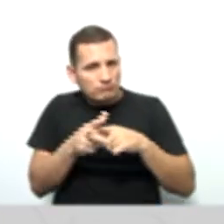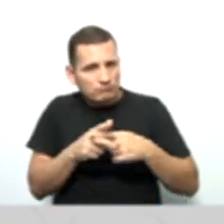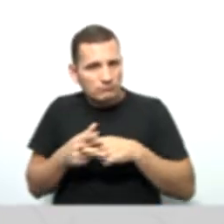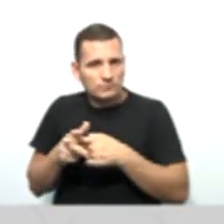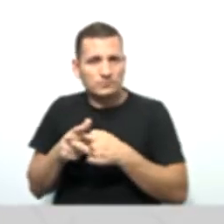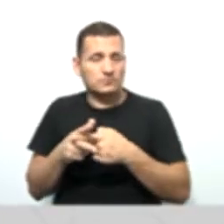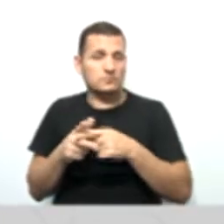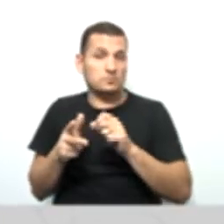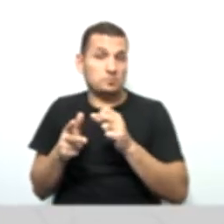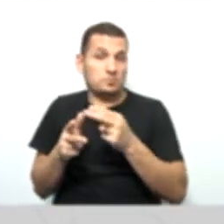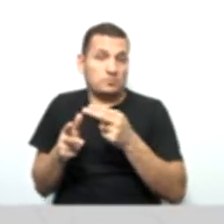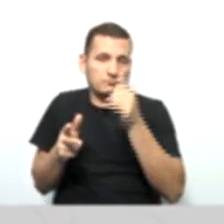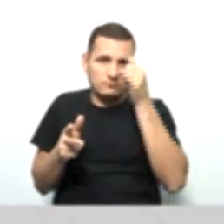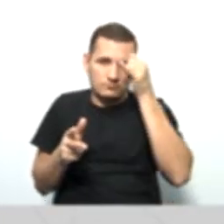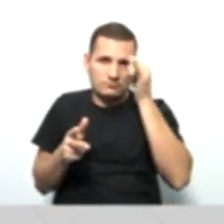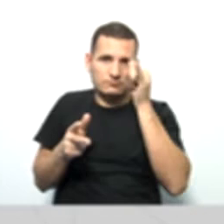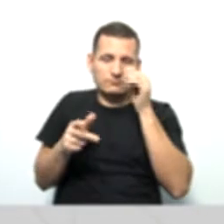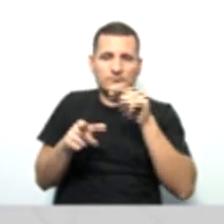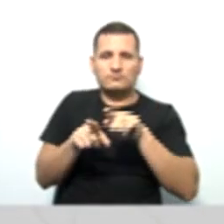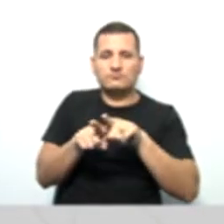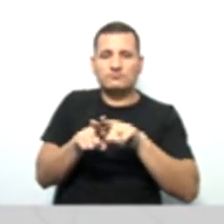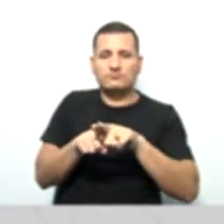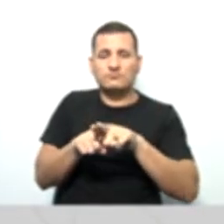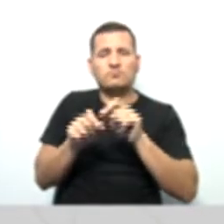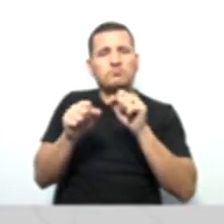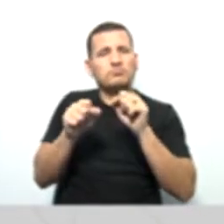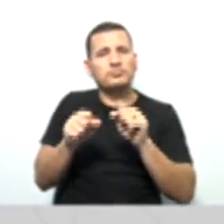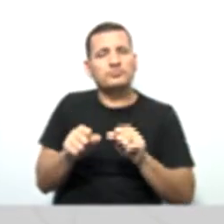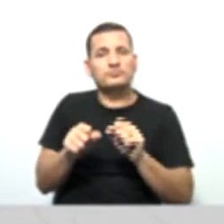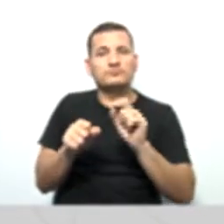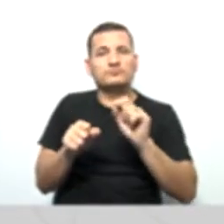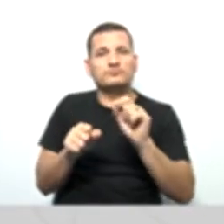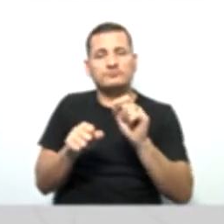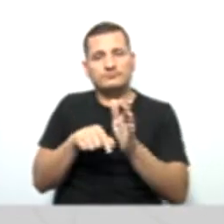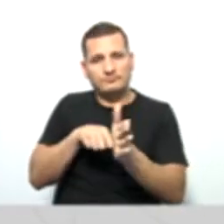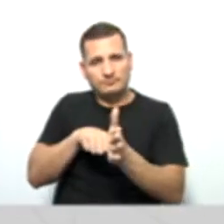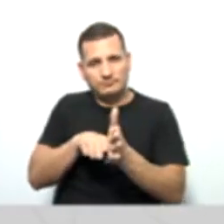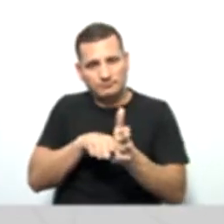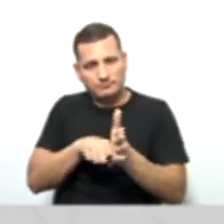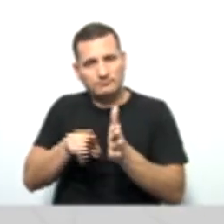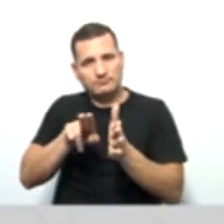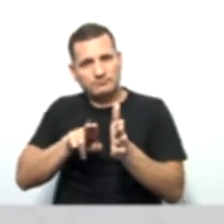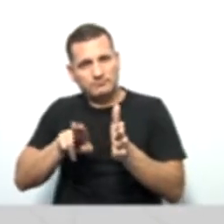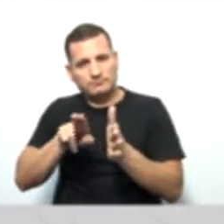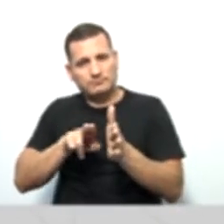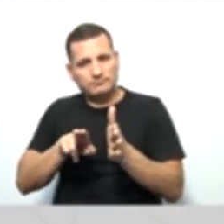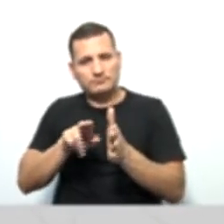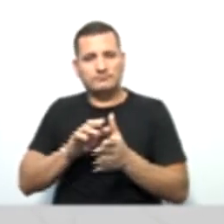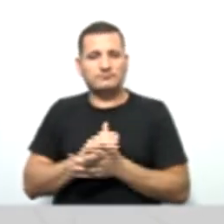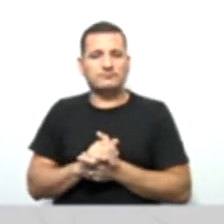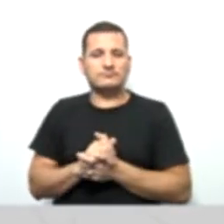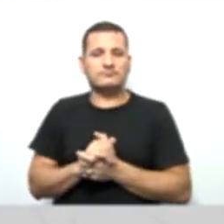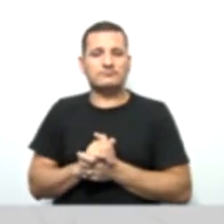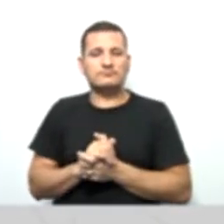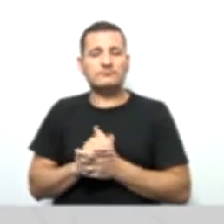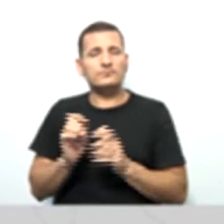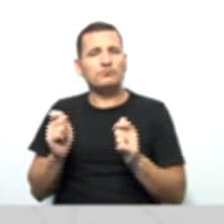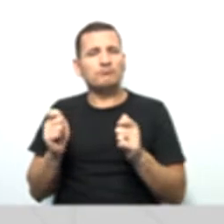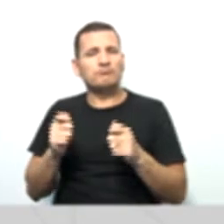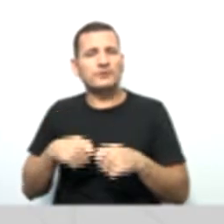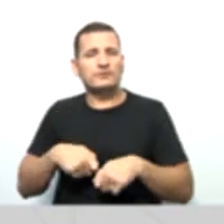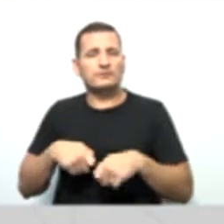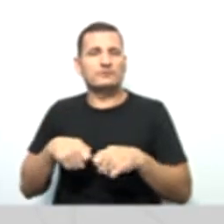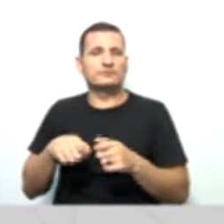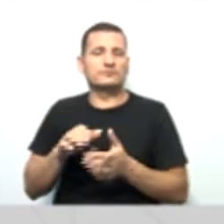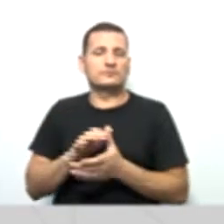mesmo evitá-los. Pode ser via auditoria competente e especializada